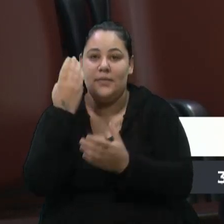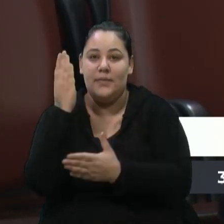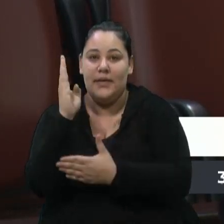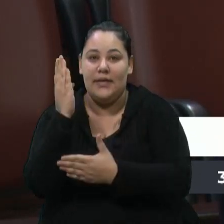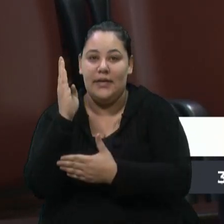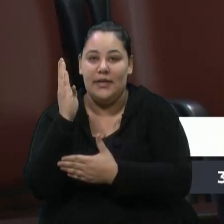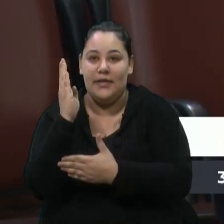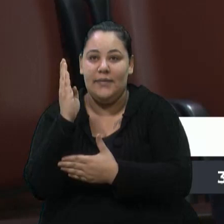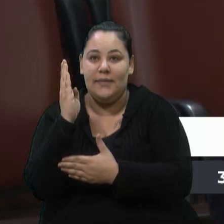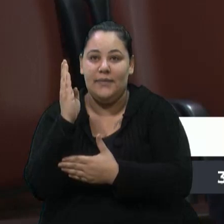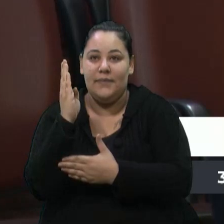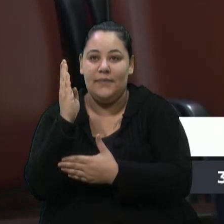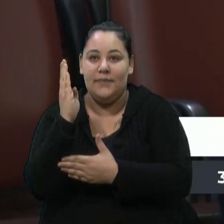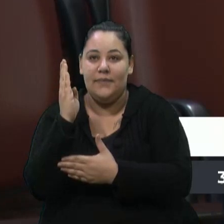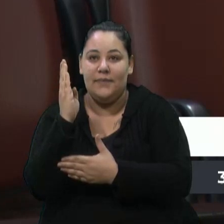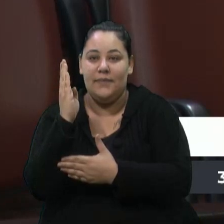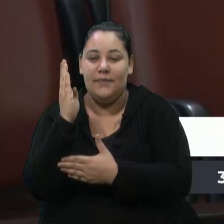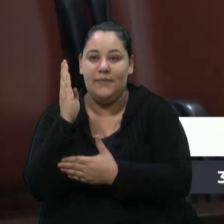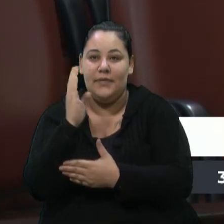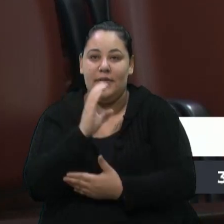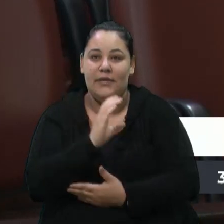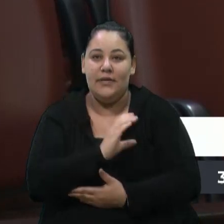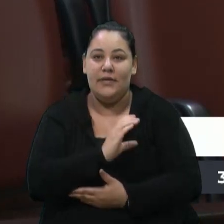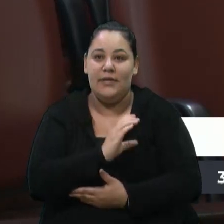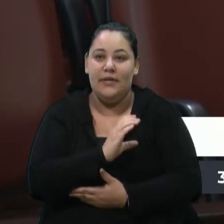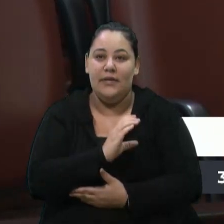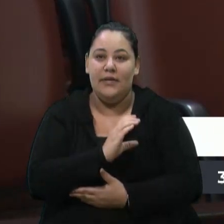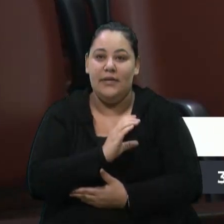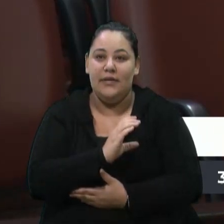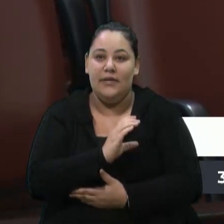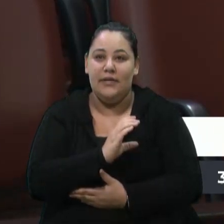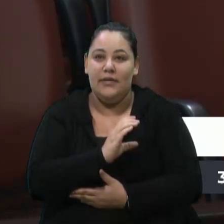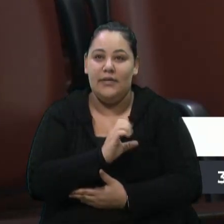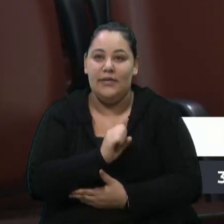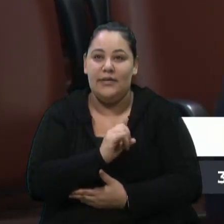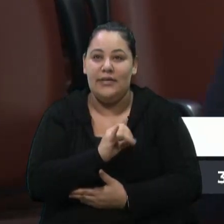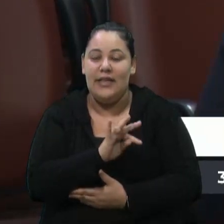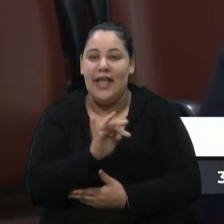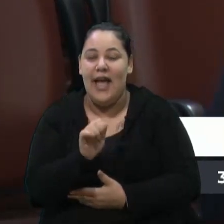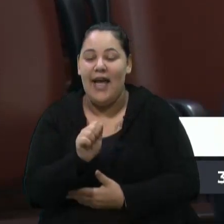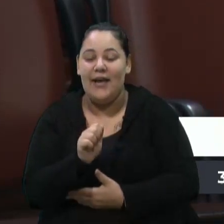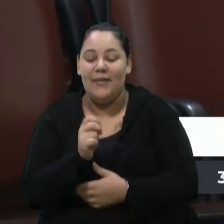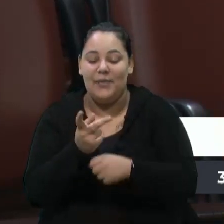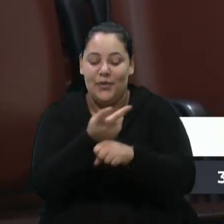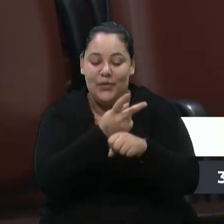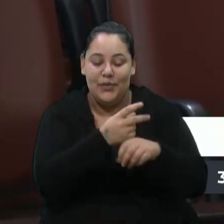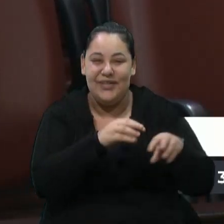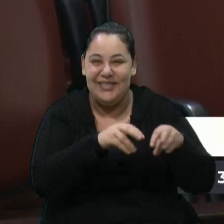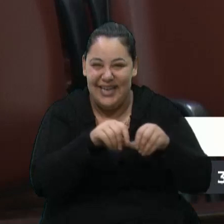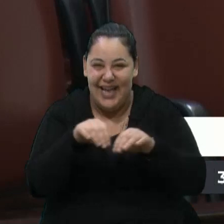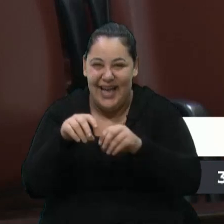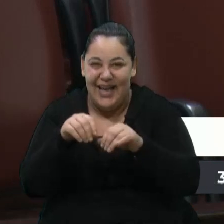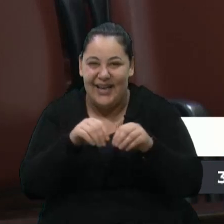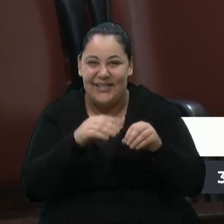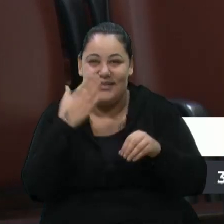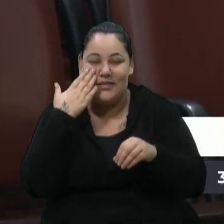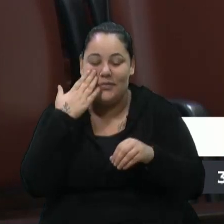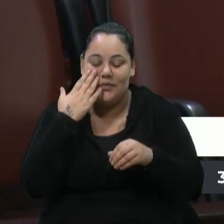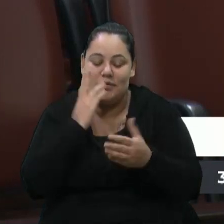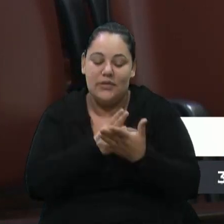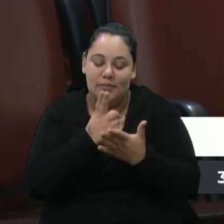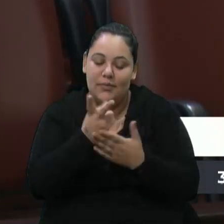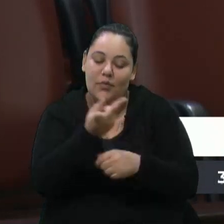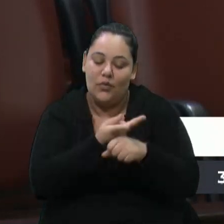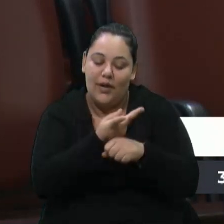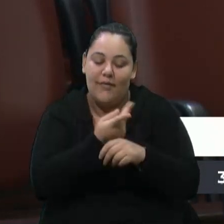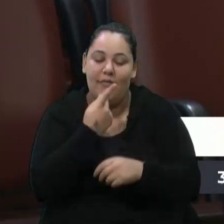lá, eu também sou frequentador, busco o Serragem, sempre falo com o irmão dele, falava com ele. Então, uma pessoa muito